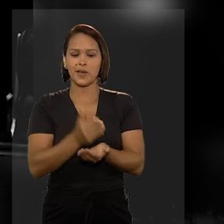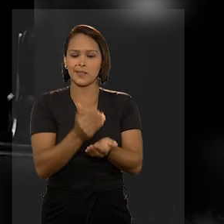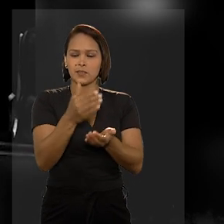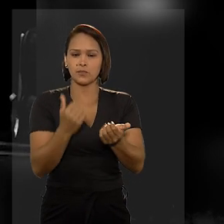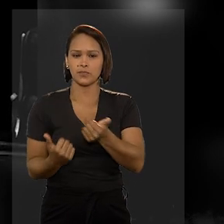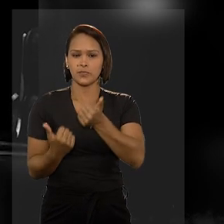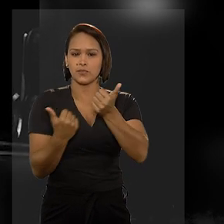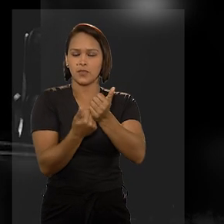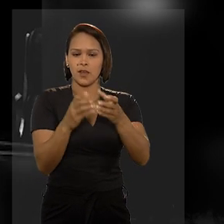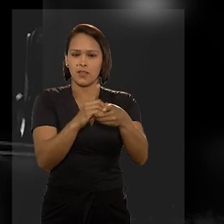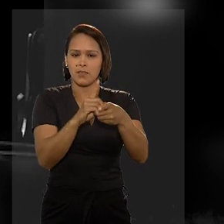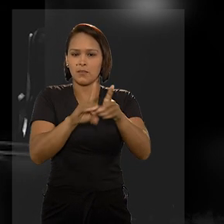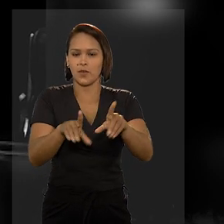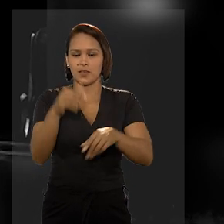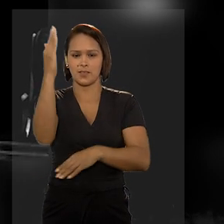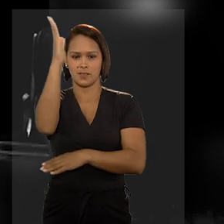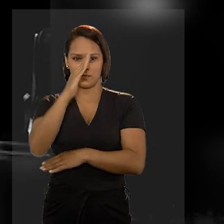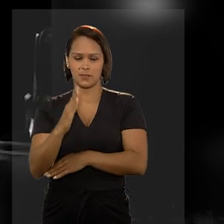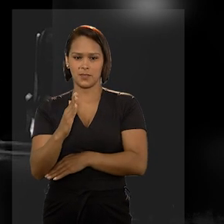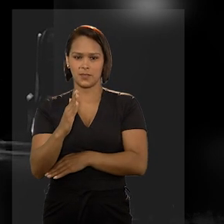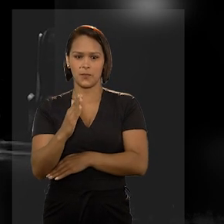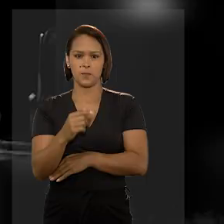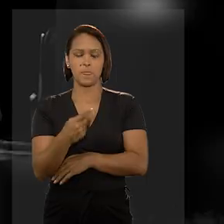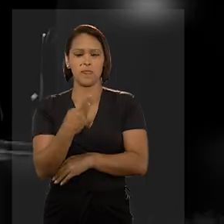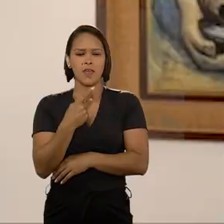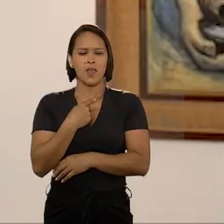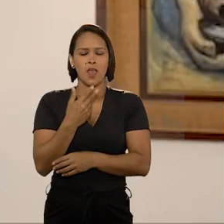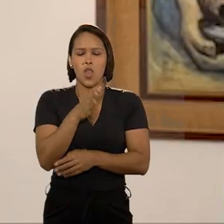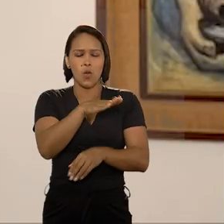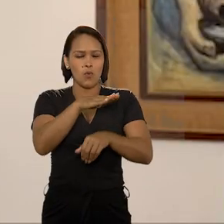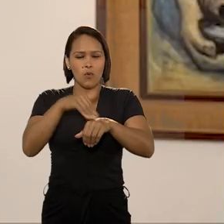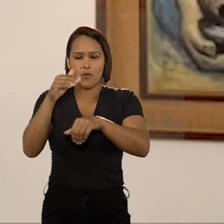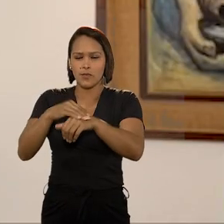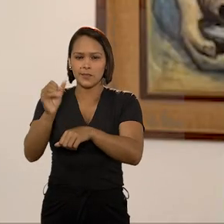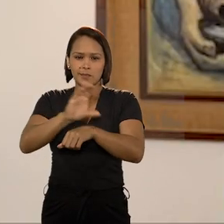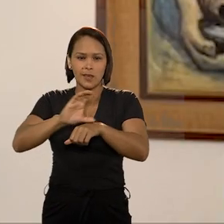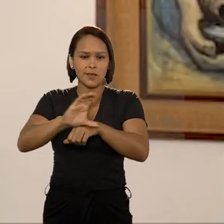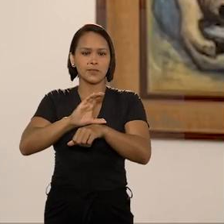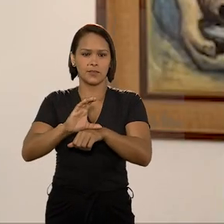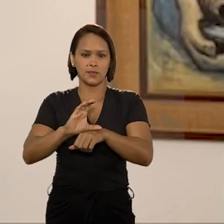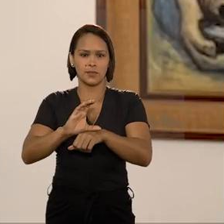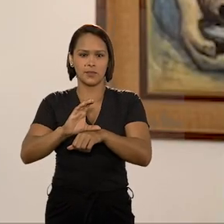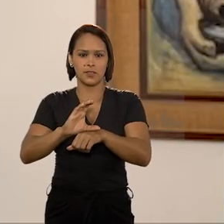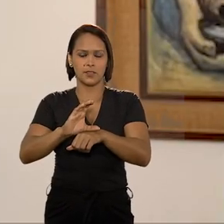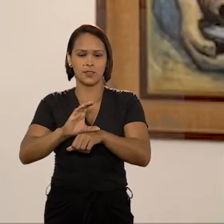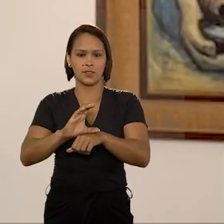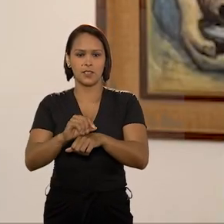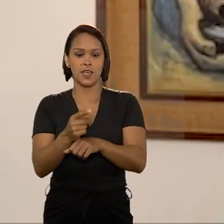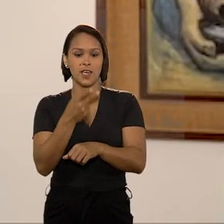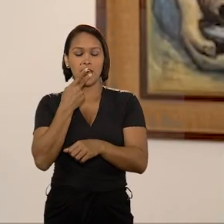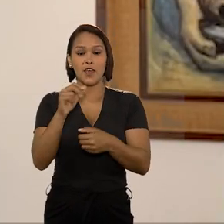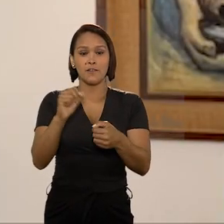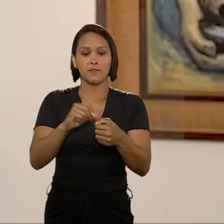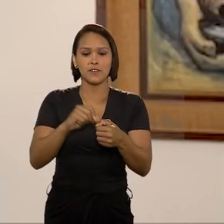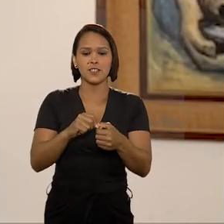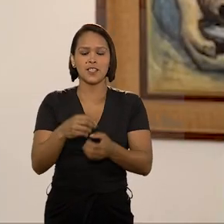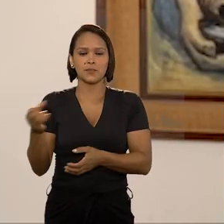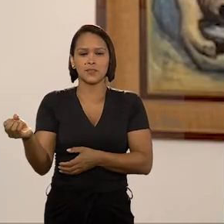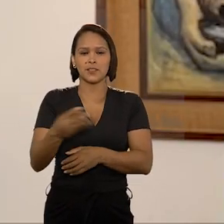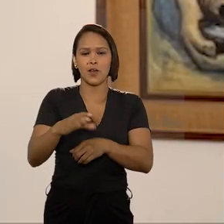para a consolidação da democracia no país. Eu convoquei a Constituinte e